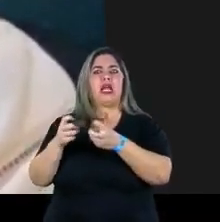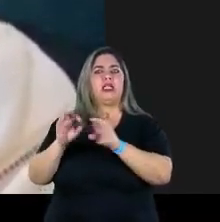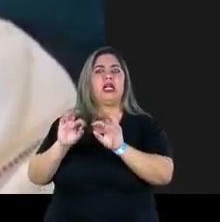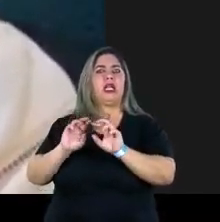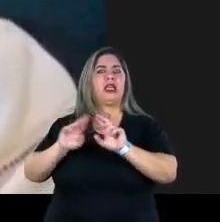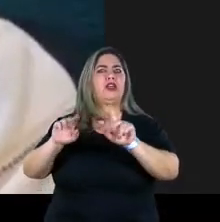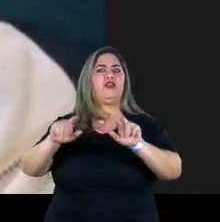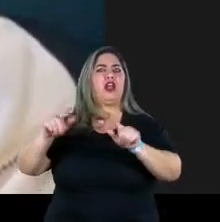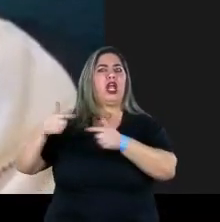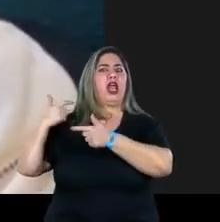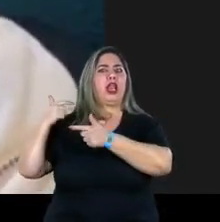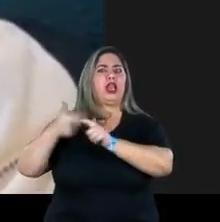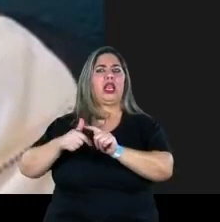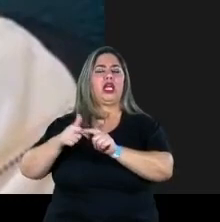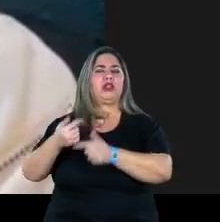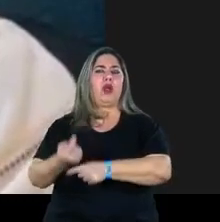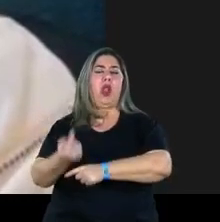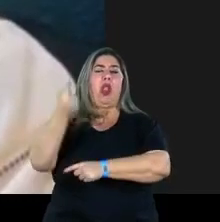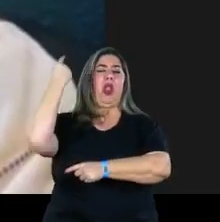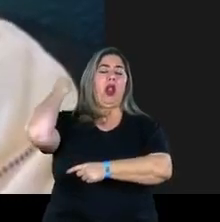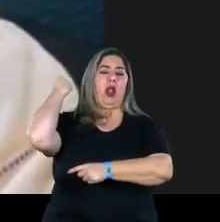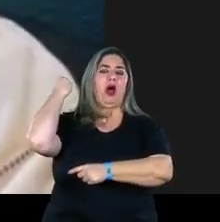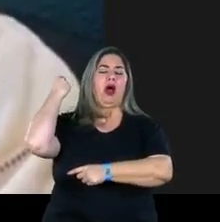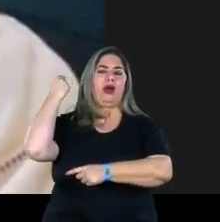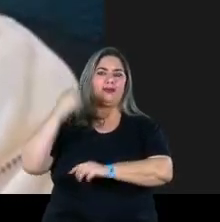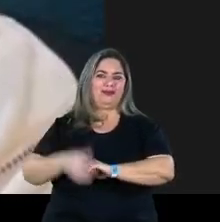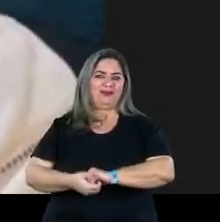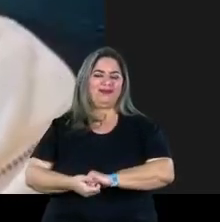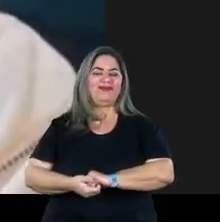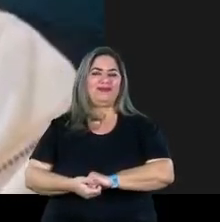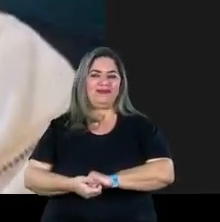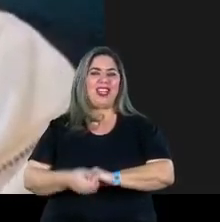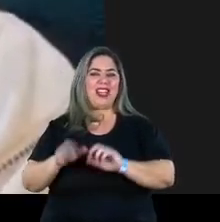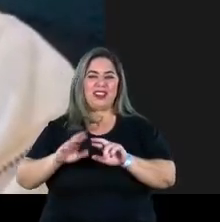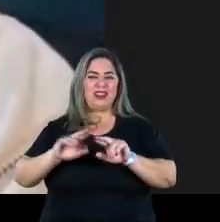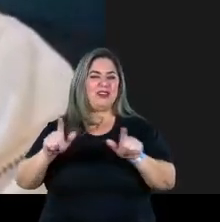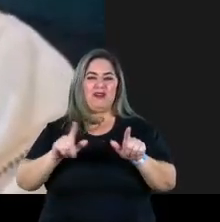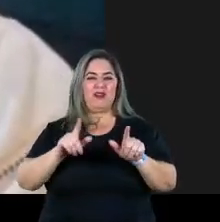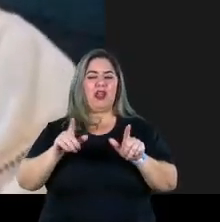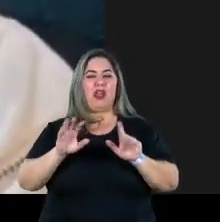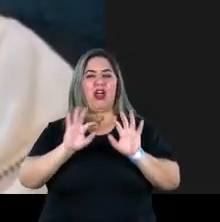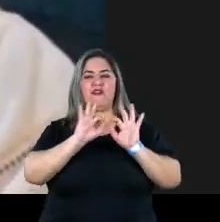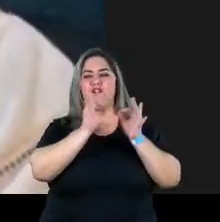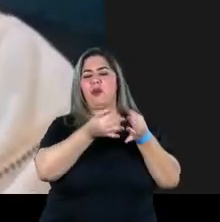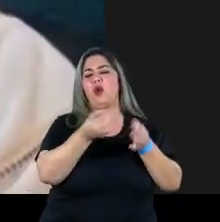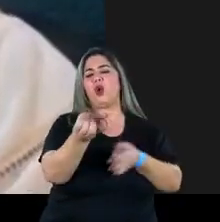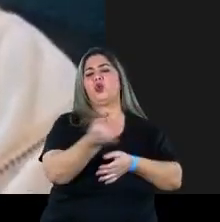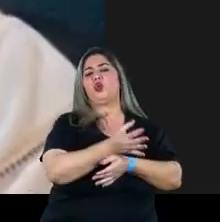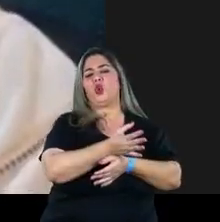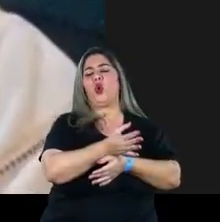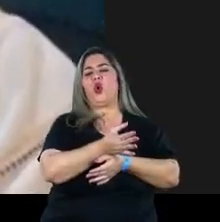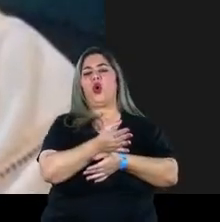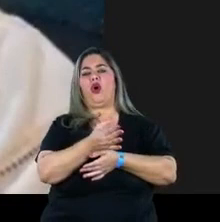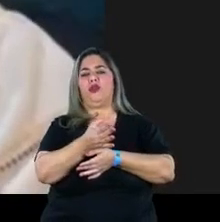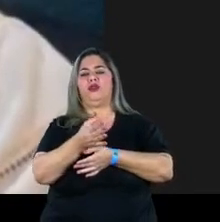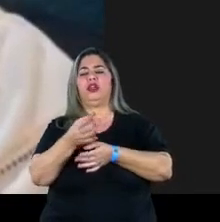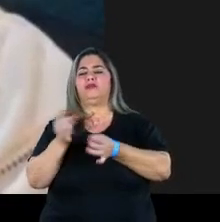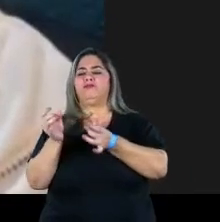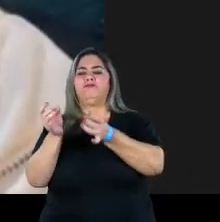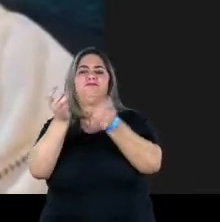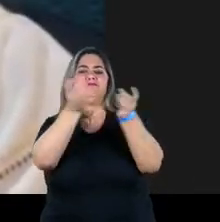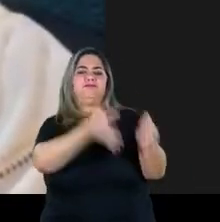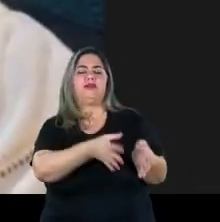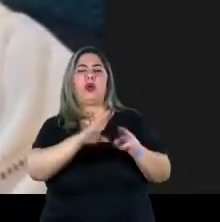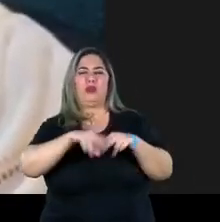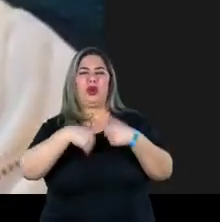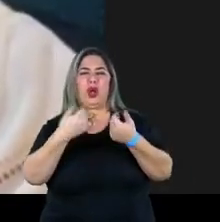diferentes das tradicionais da antiga população de rua. E aí você vê que são novas famílias que estão sendo empurradas para a rua pela